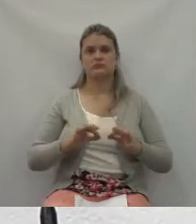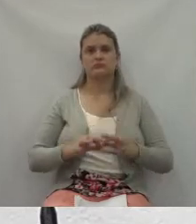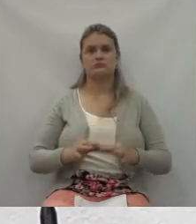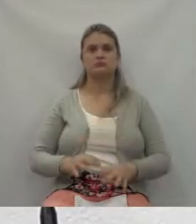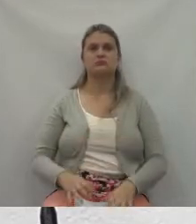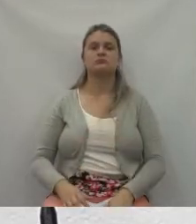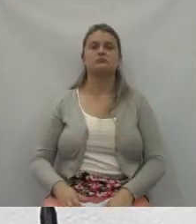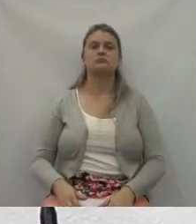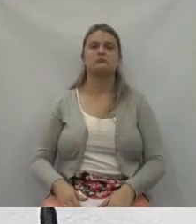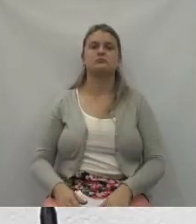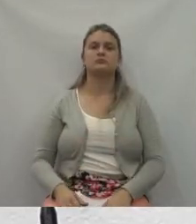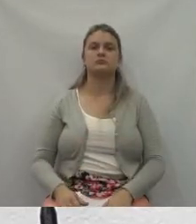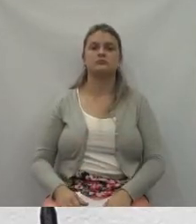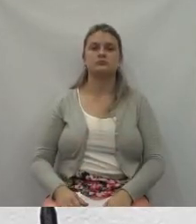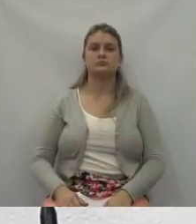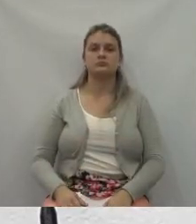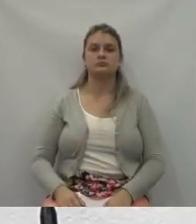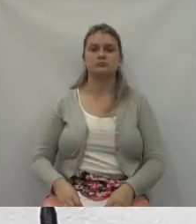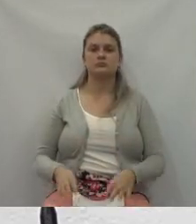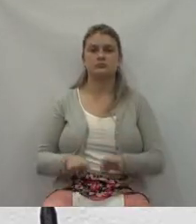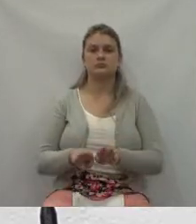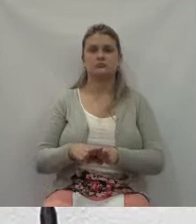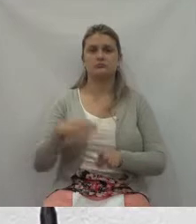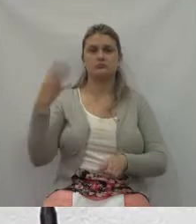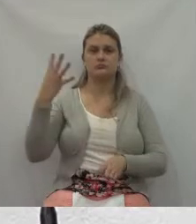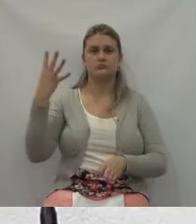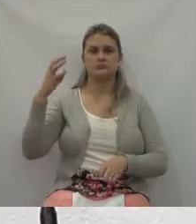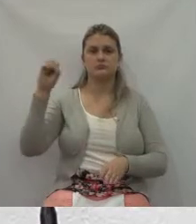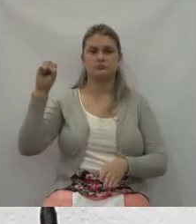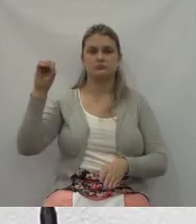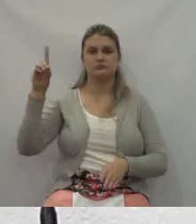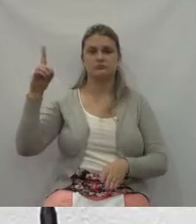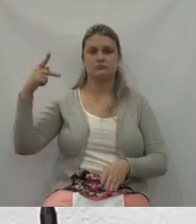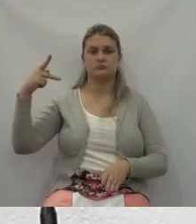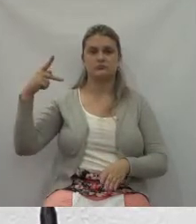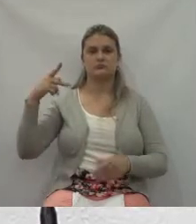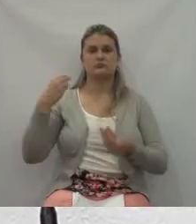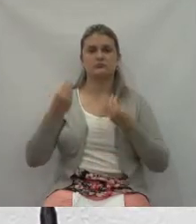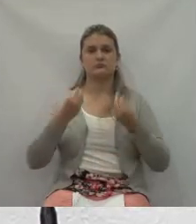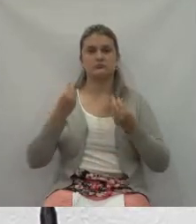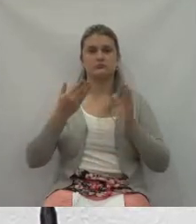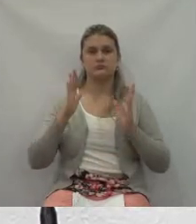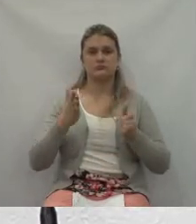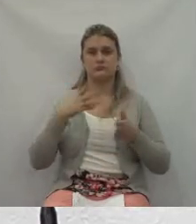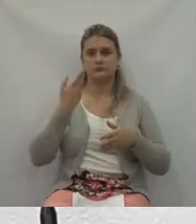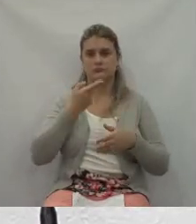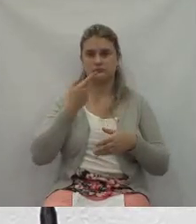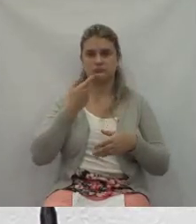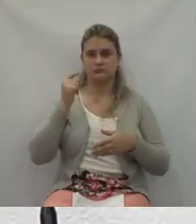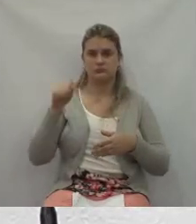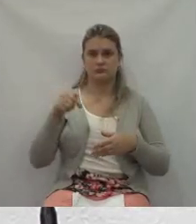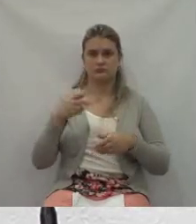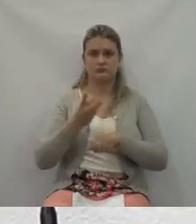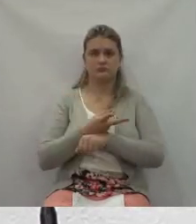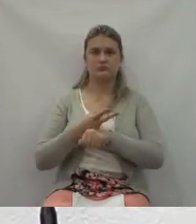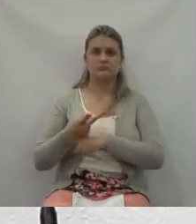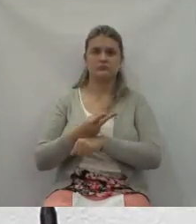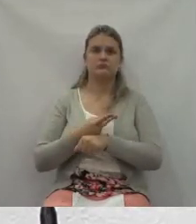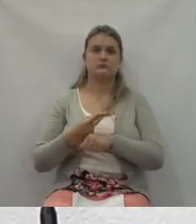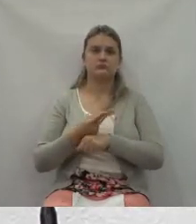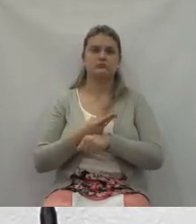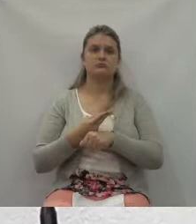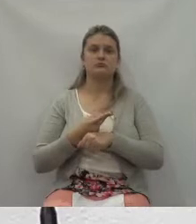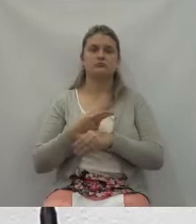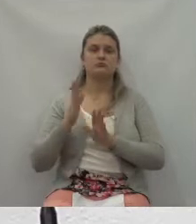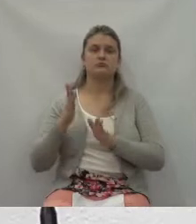na quarta SDP. Então, como foi colocado aqui, nós procuramos, desde a entrada da unidade,